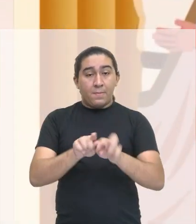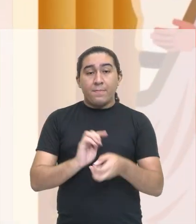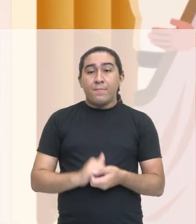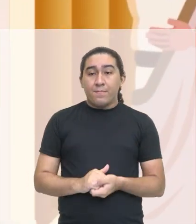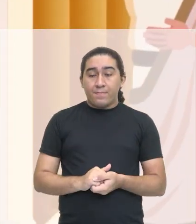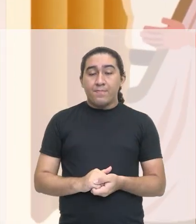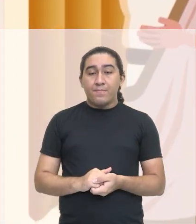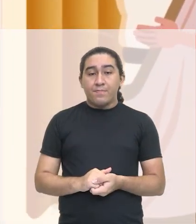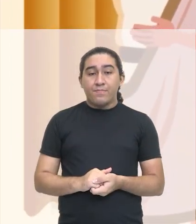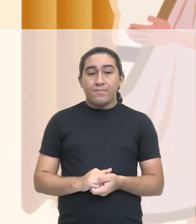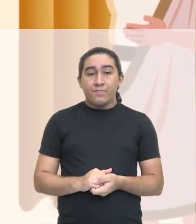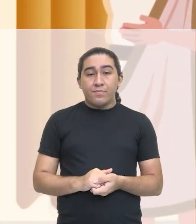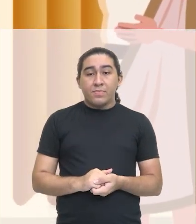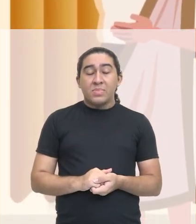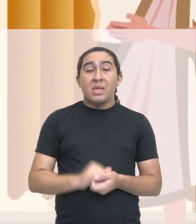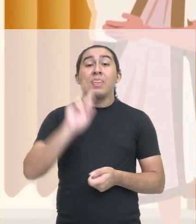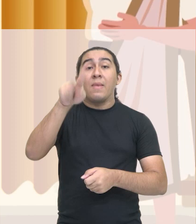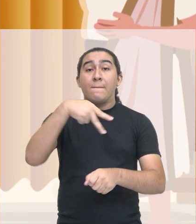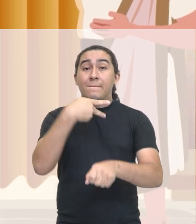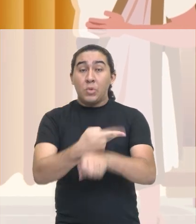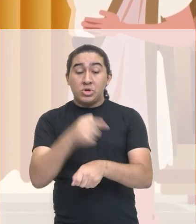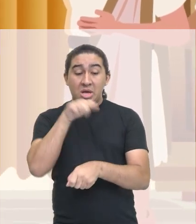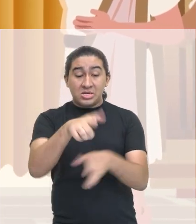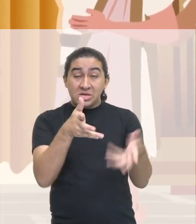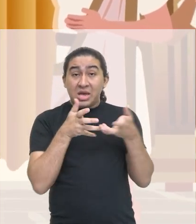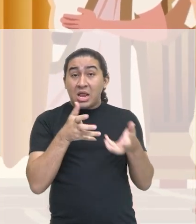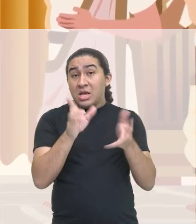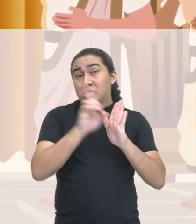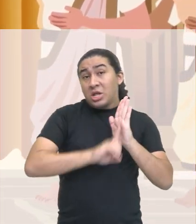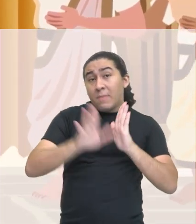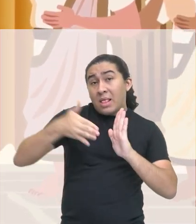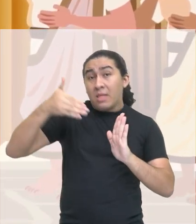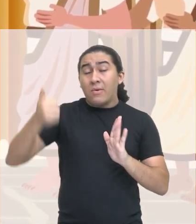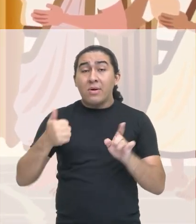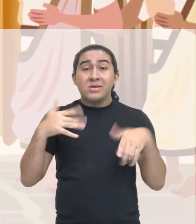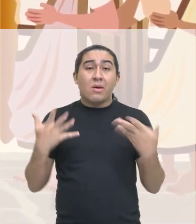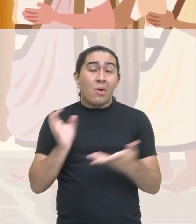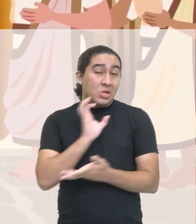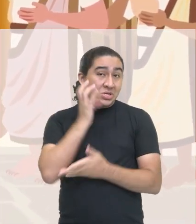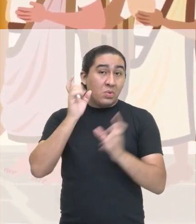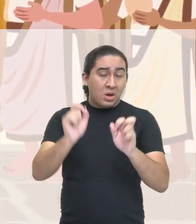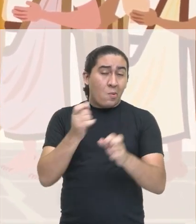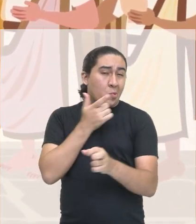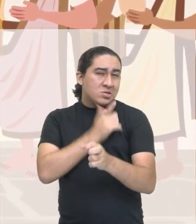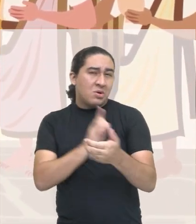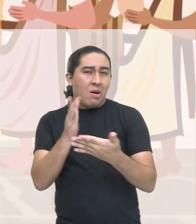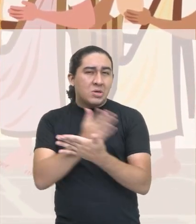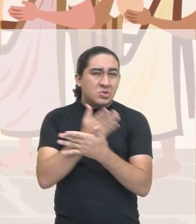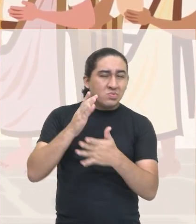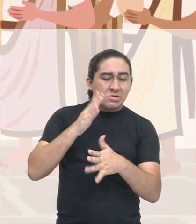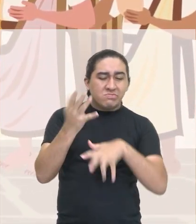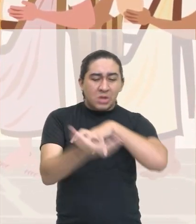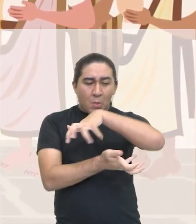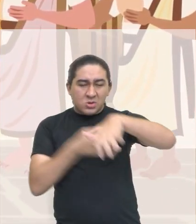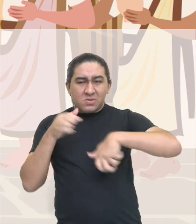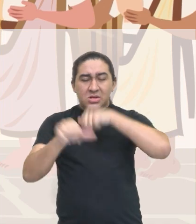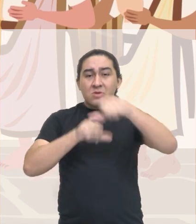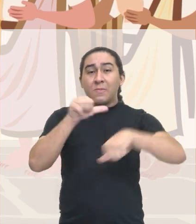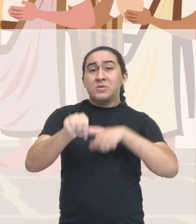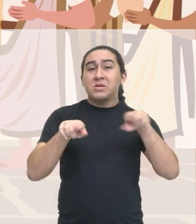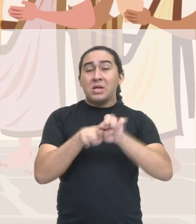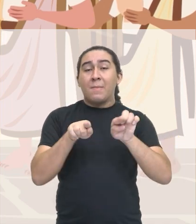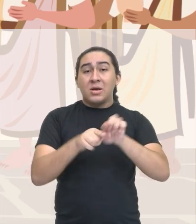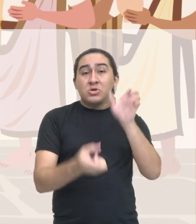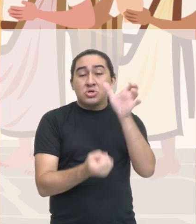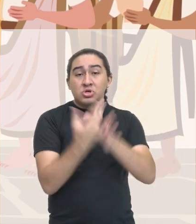Com o tempo, os plebeus lutaram por mais direitos e, eventualmente, conseguiram algumas reformas importantes, como a criação do